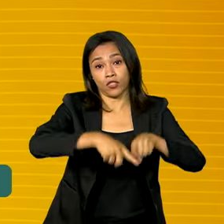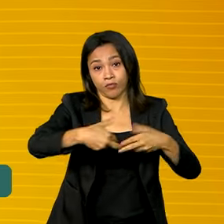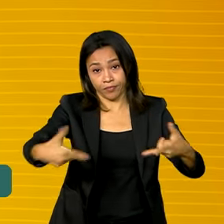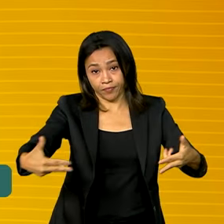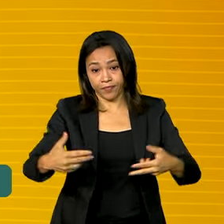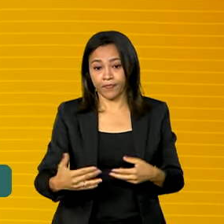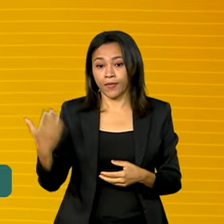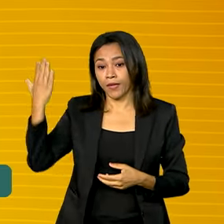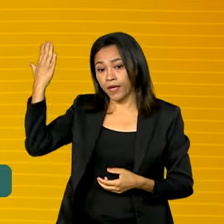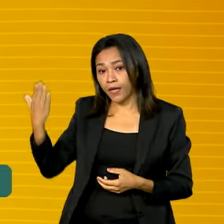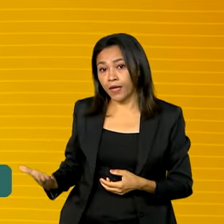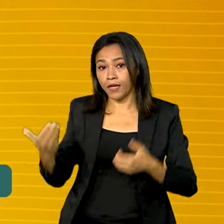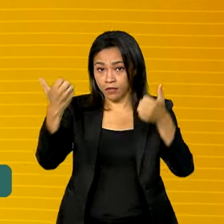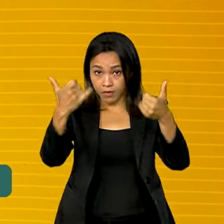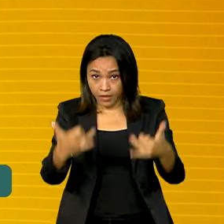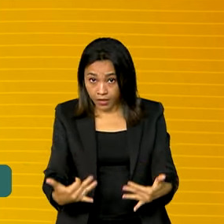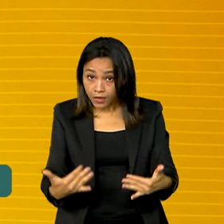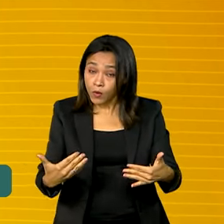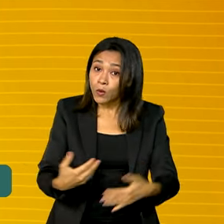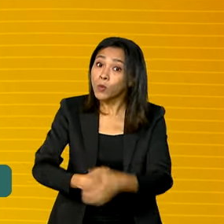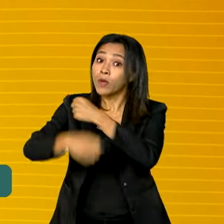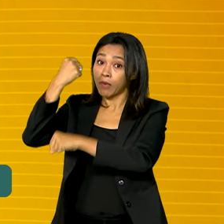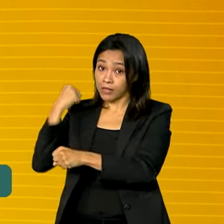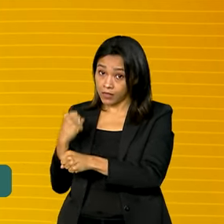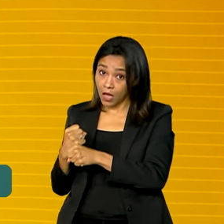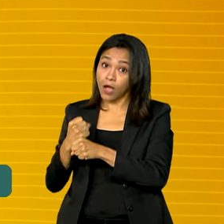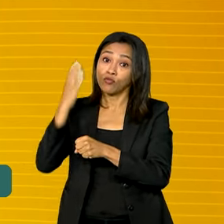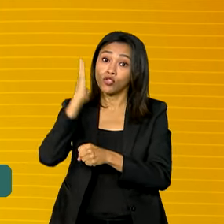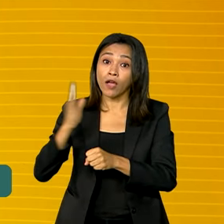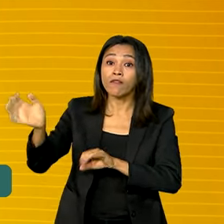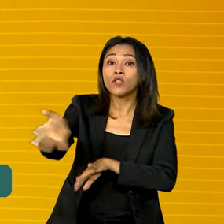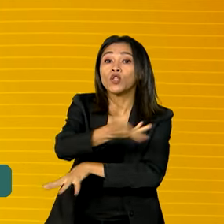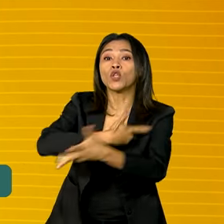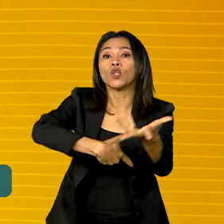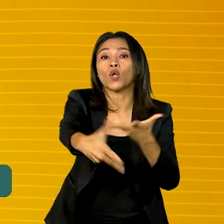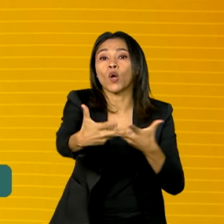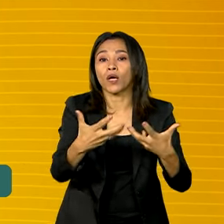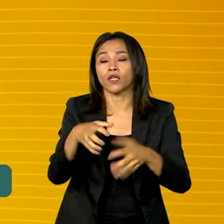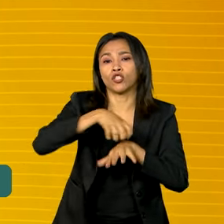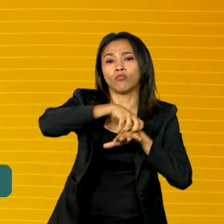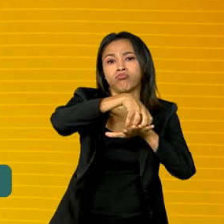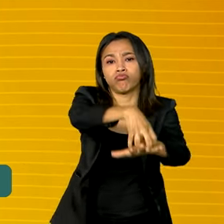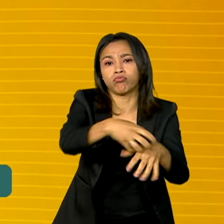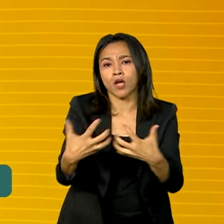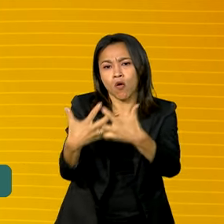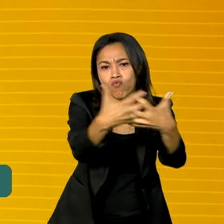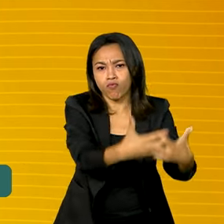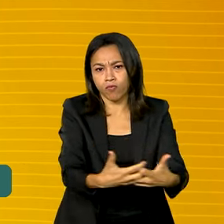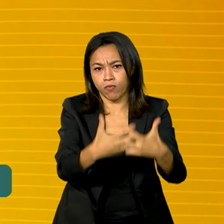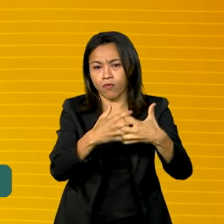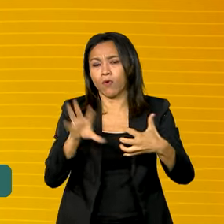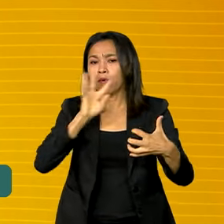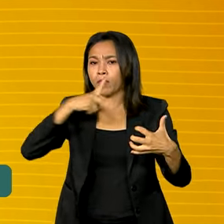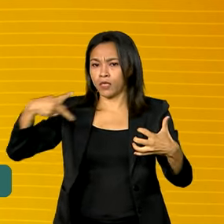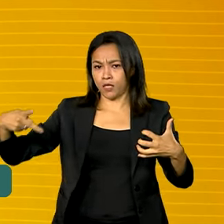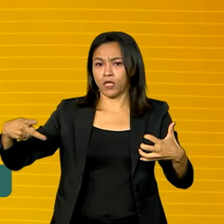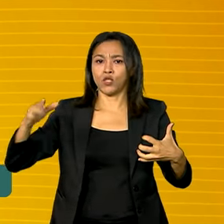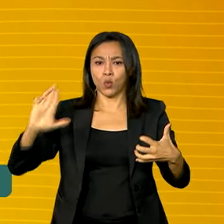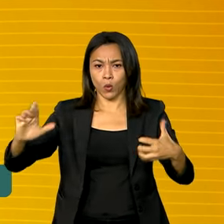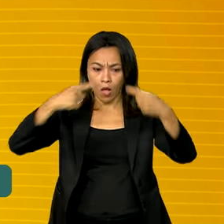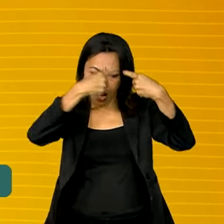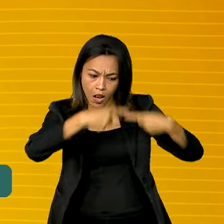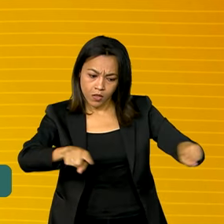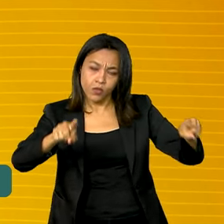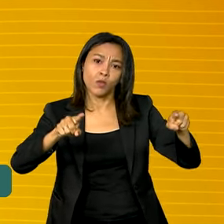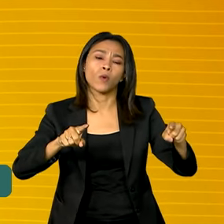Nós fizemos no ano passado a renovação de frota, o presidente Lula lançou a renovação de frota. Dizendo,